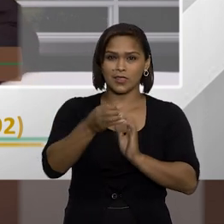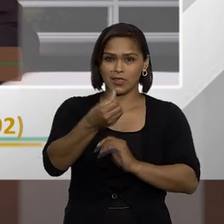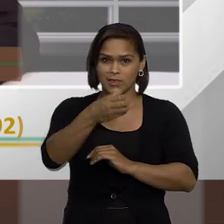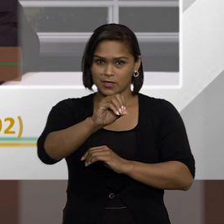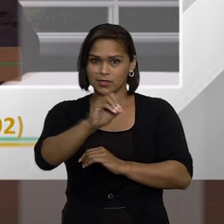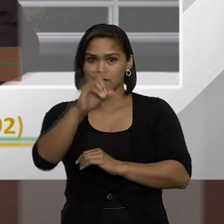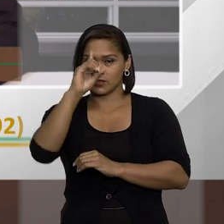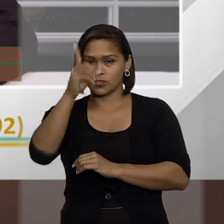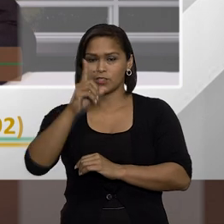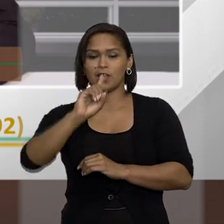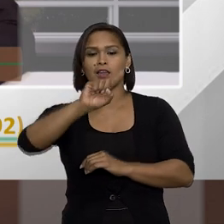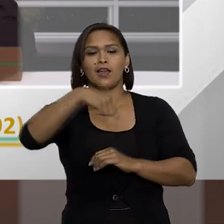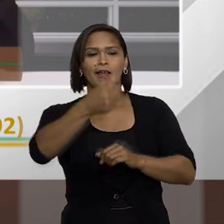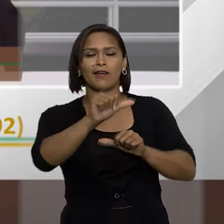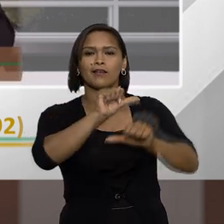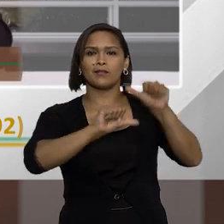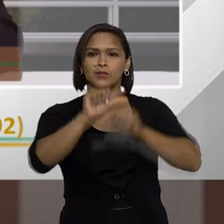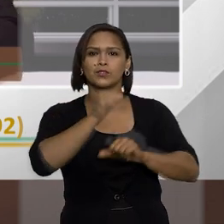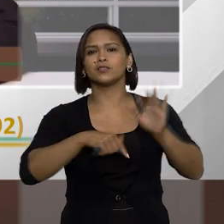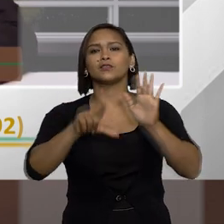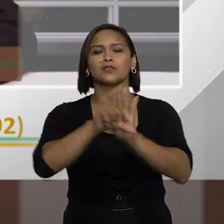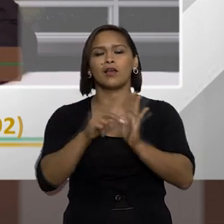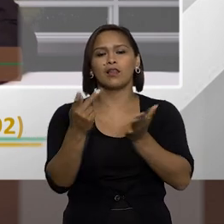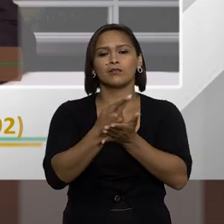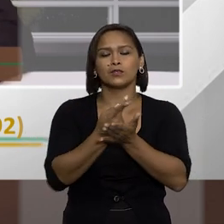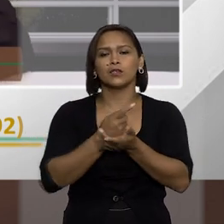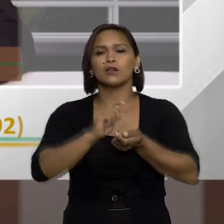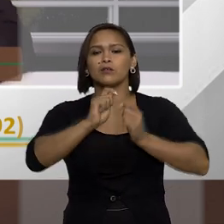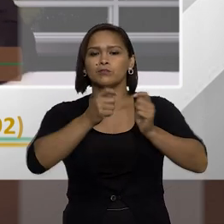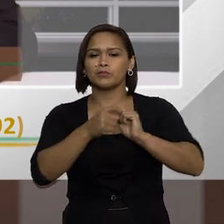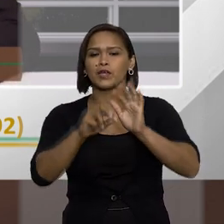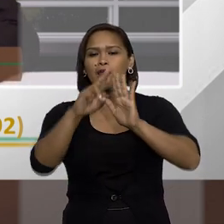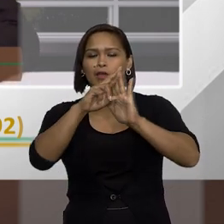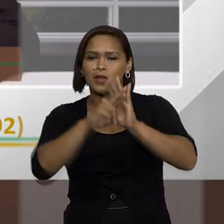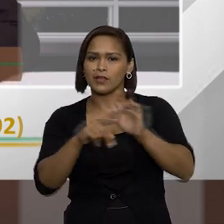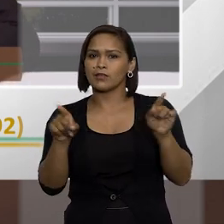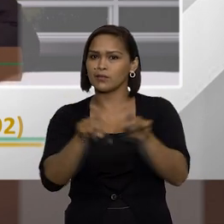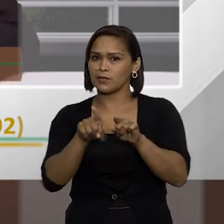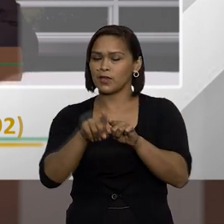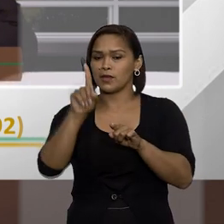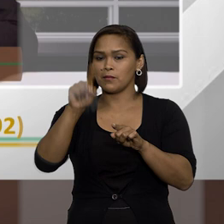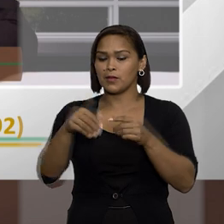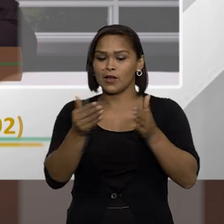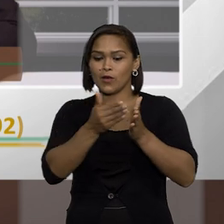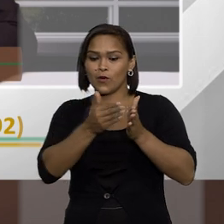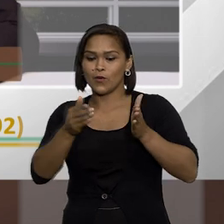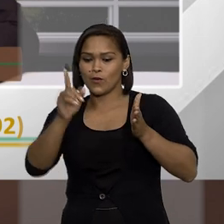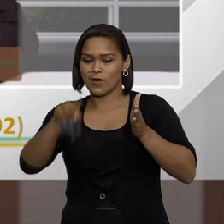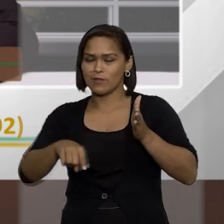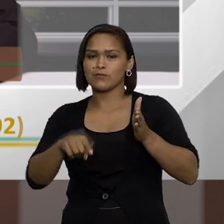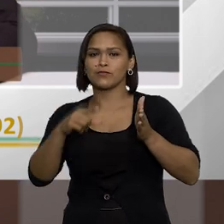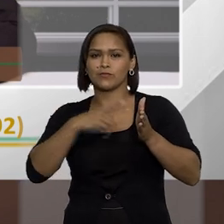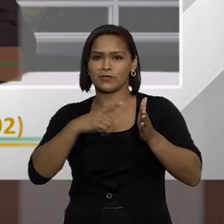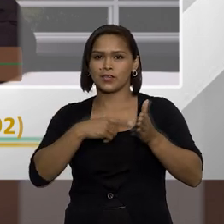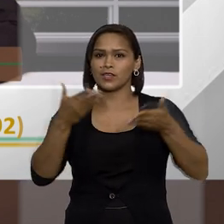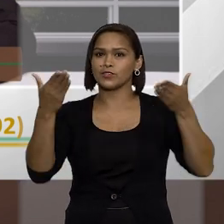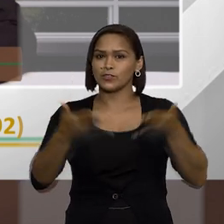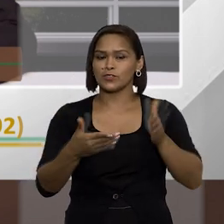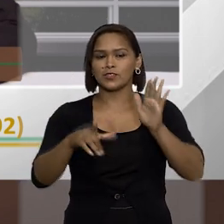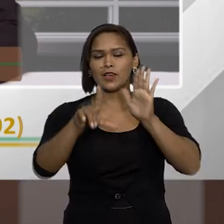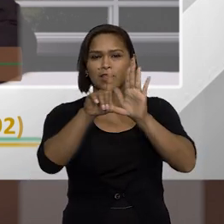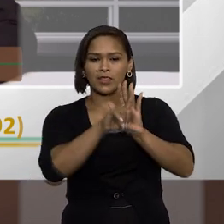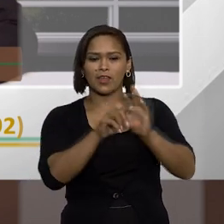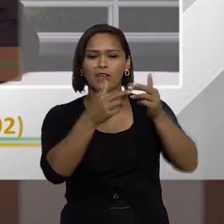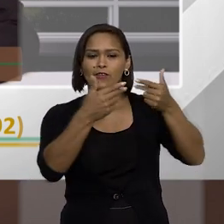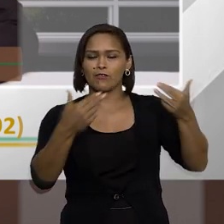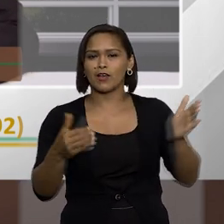60 dias. Aí, a mudança na lei de improbidade também vem para regulamentar um pouco essa parte. Mas o afastamento ele já é